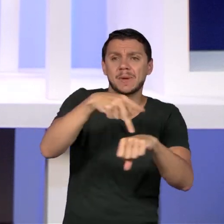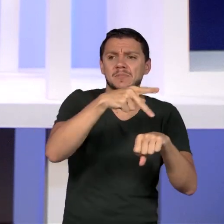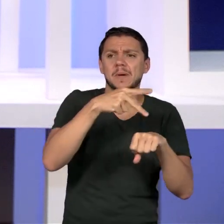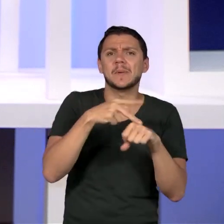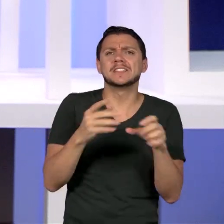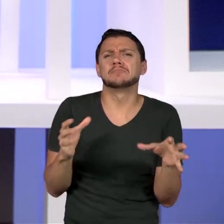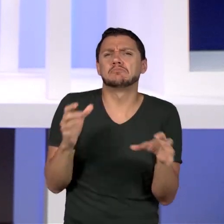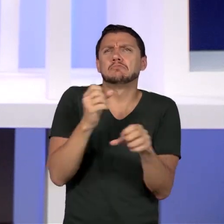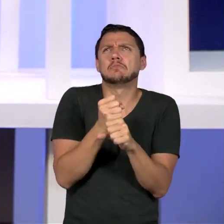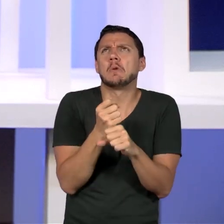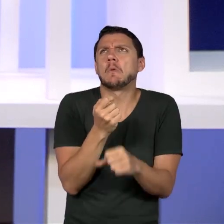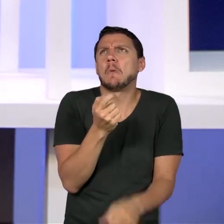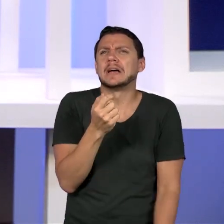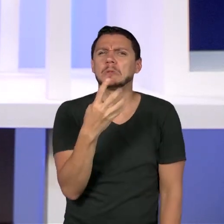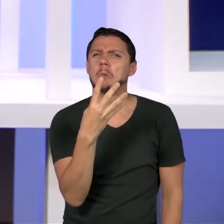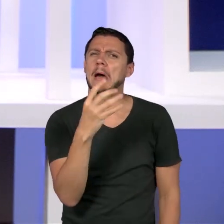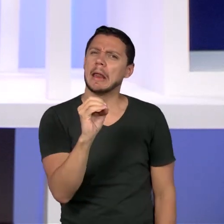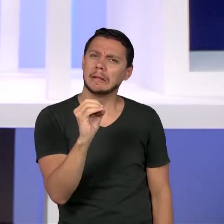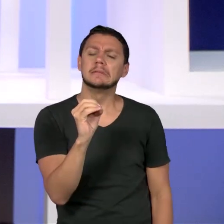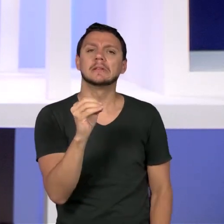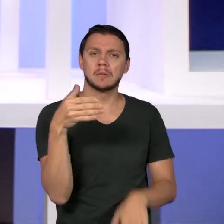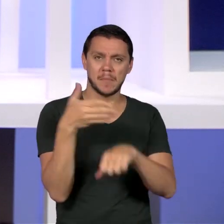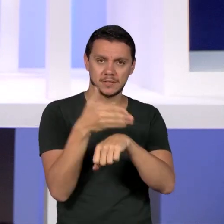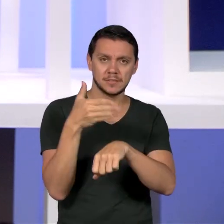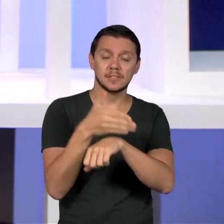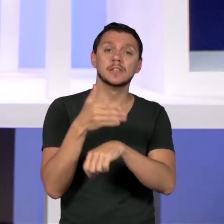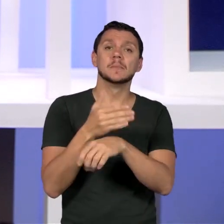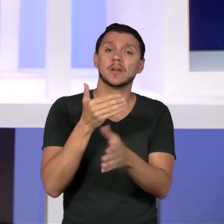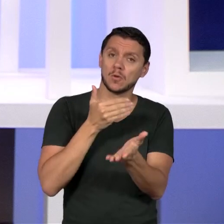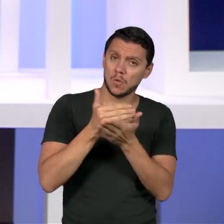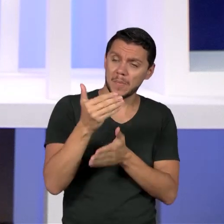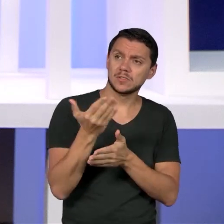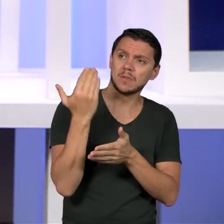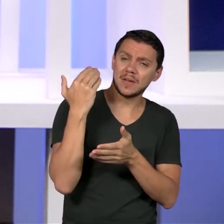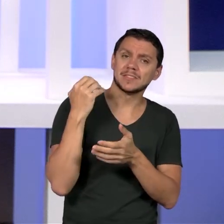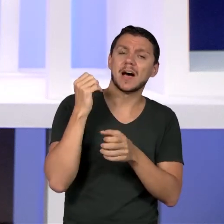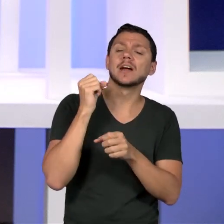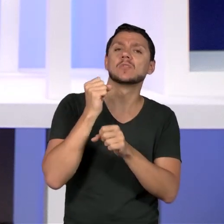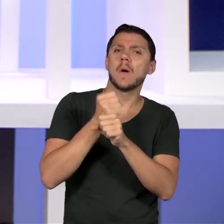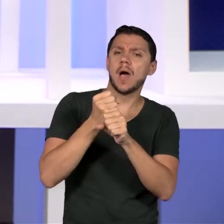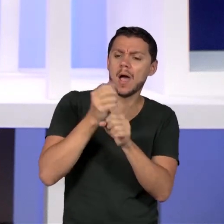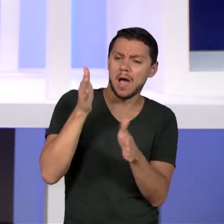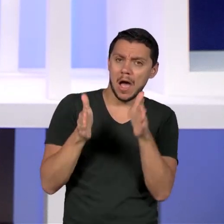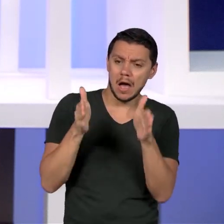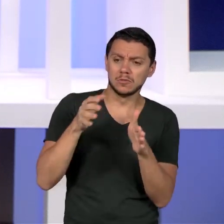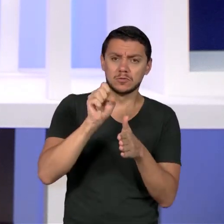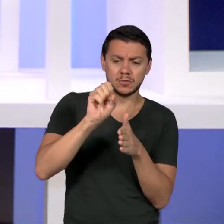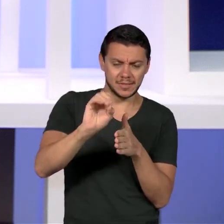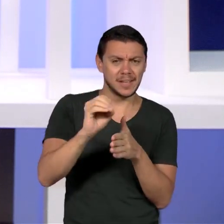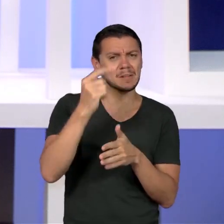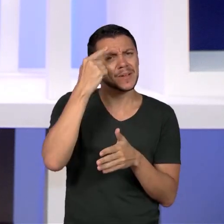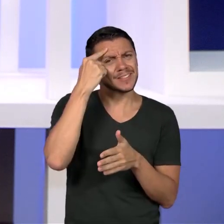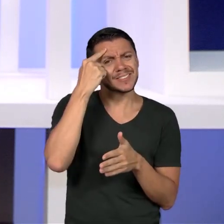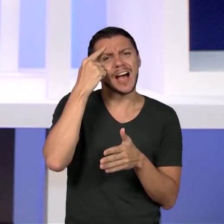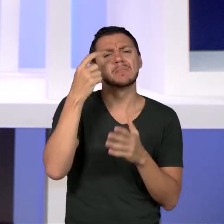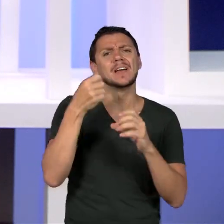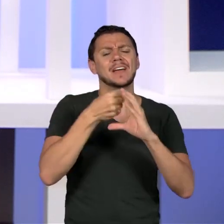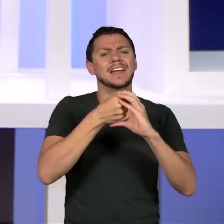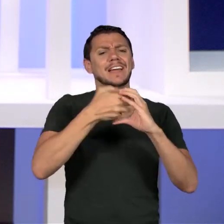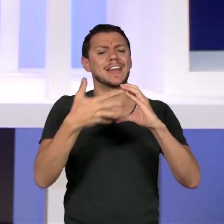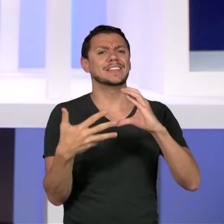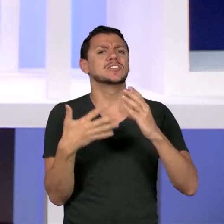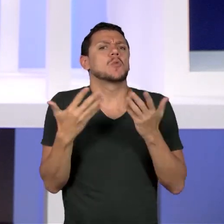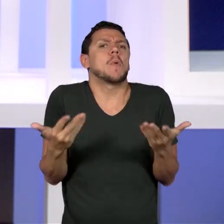tem se ocupado, já desde os anos 80, a pensar o que são as características das melhores escolas